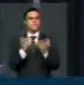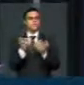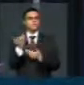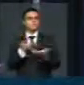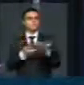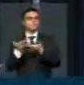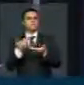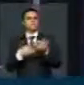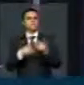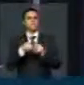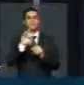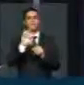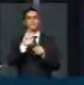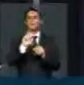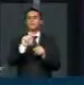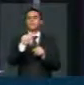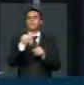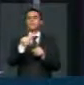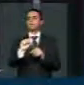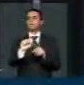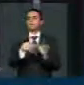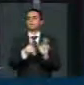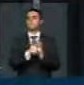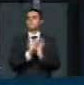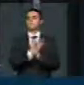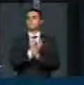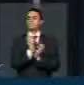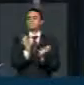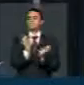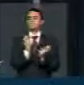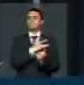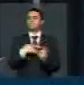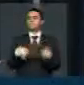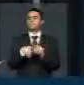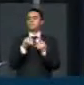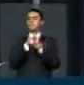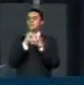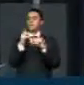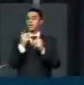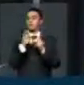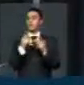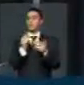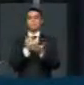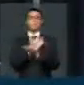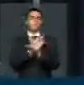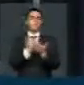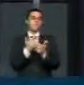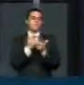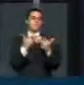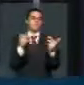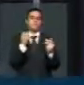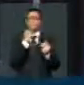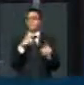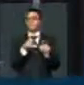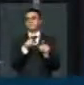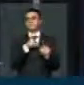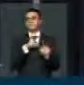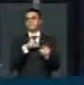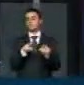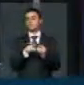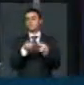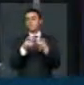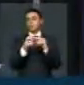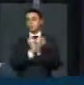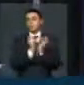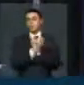e divulgar as terapias existentes, bem como os benefícios que elas trazem. A criação da Frente Parlamentar Mineira teve